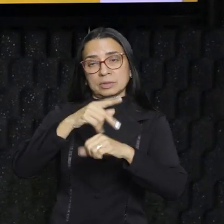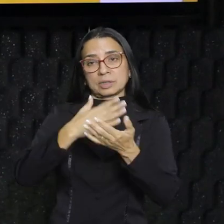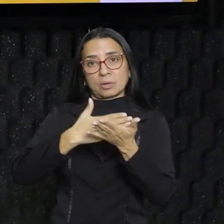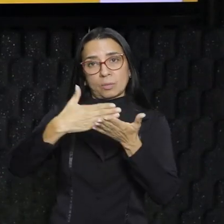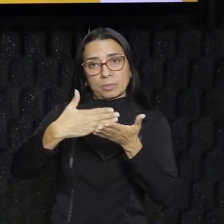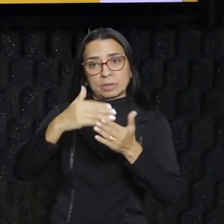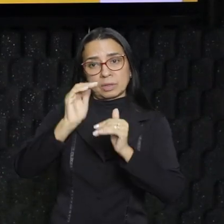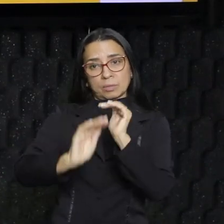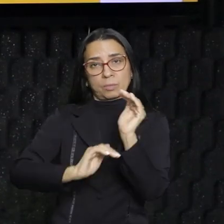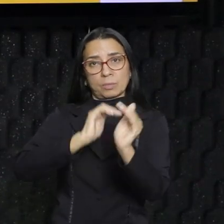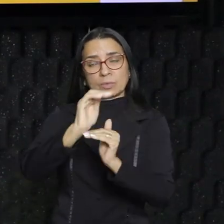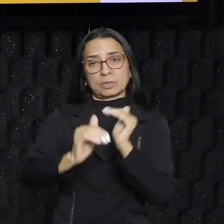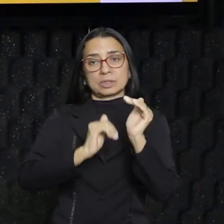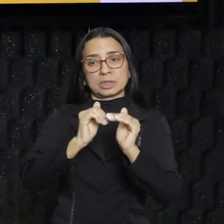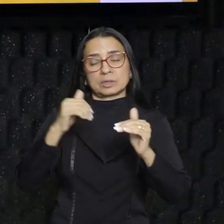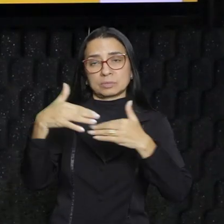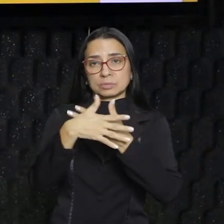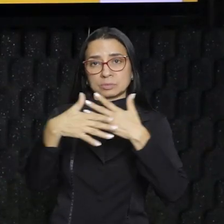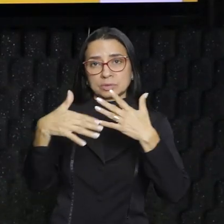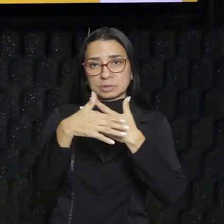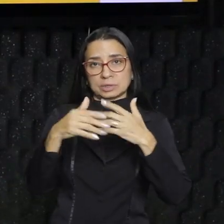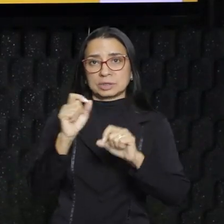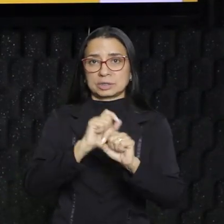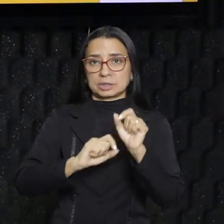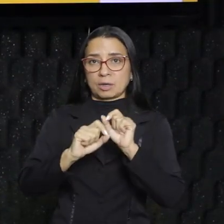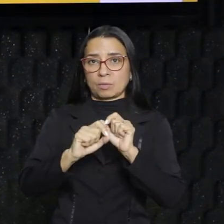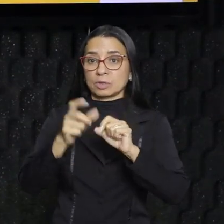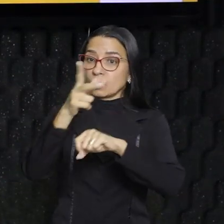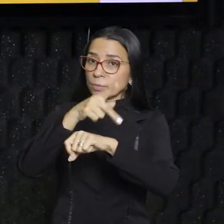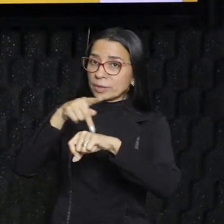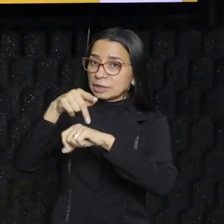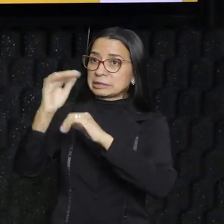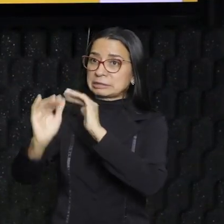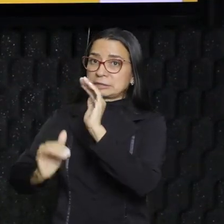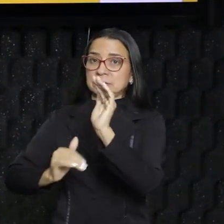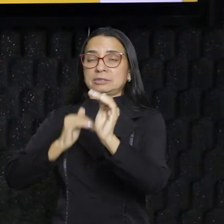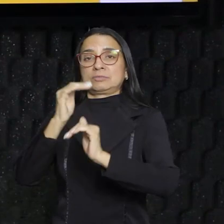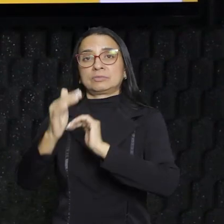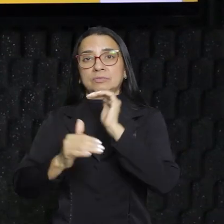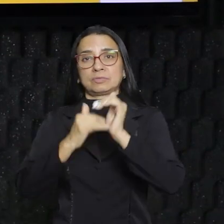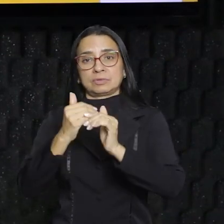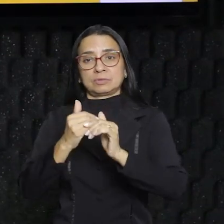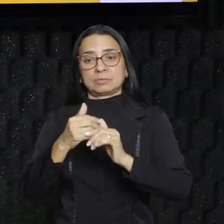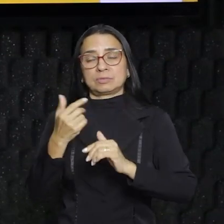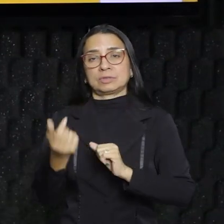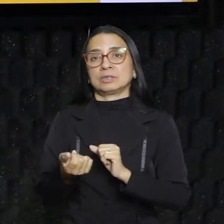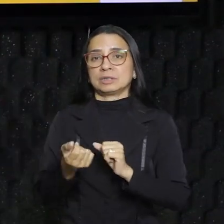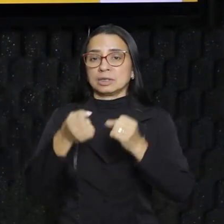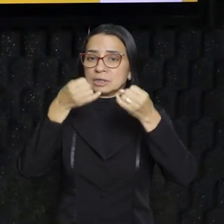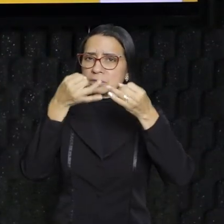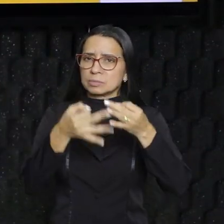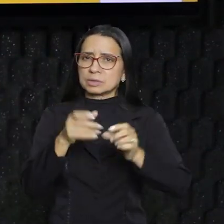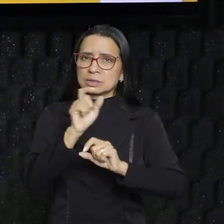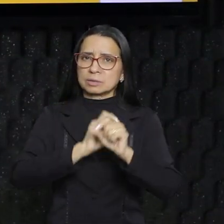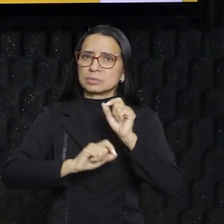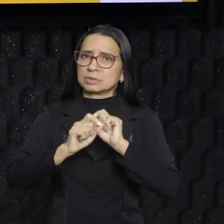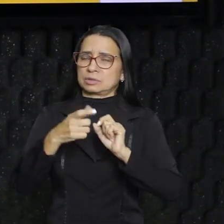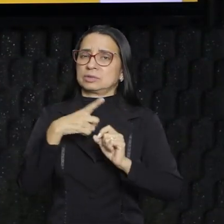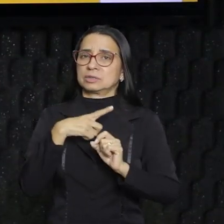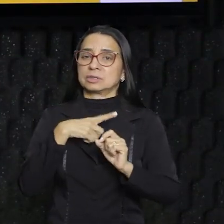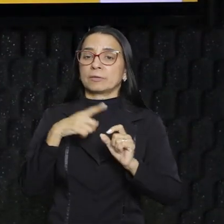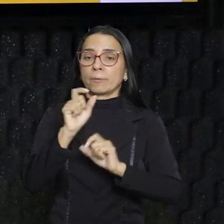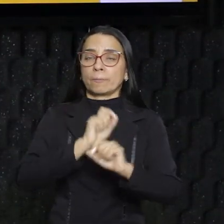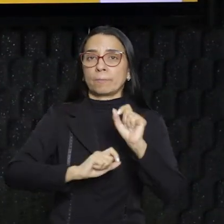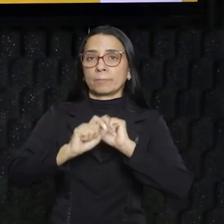nações desenvolvidas que, por consequência, também começaram o processo de industrialização, e a eles dizemos que possuem